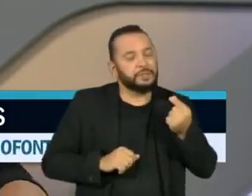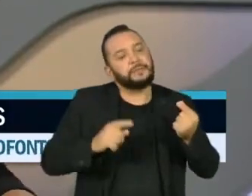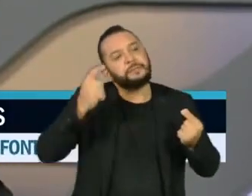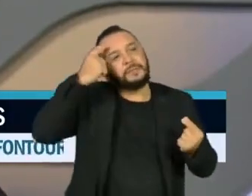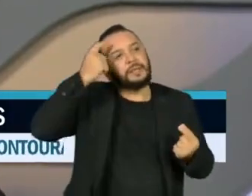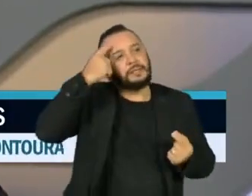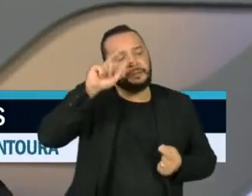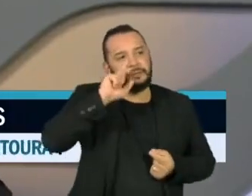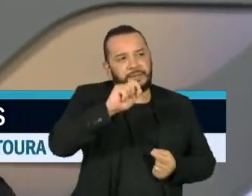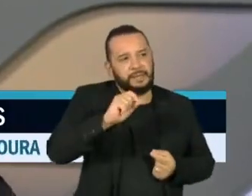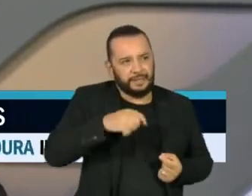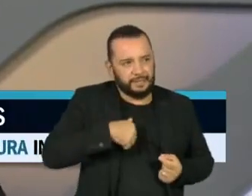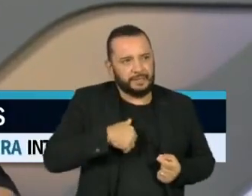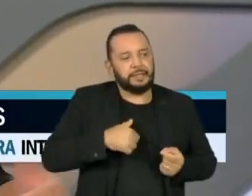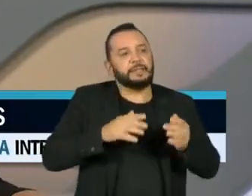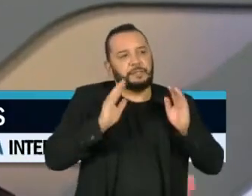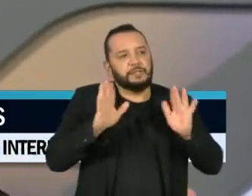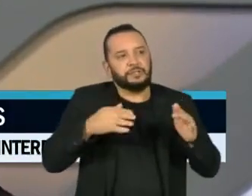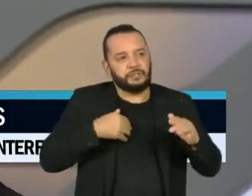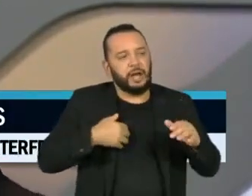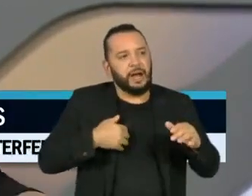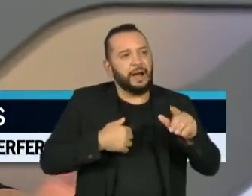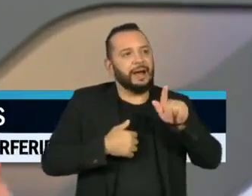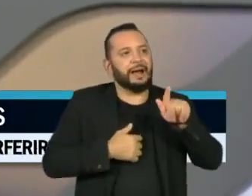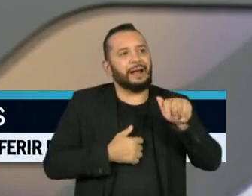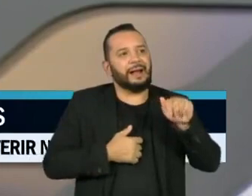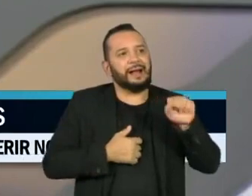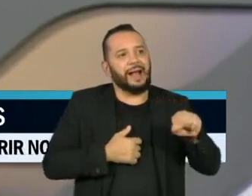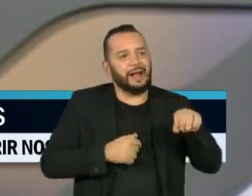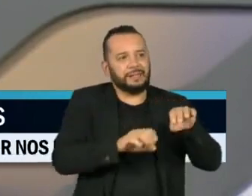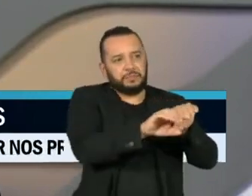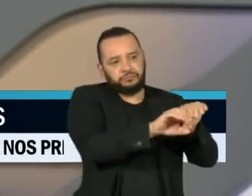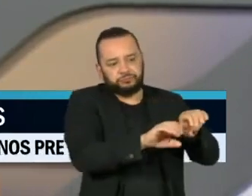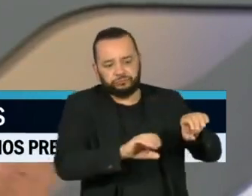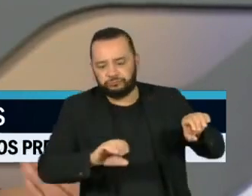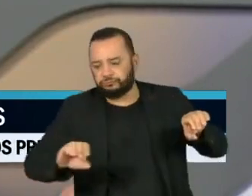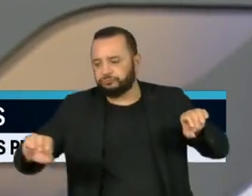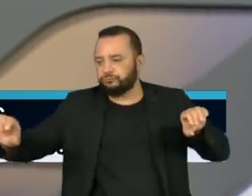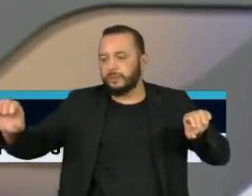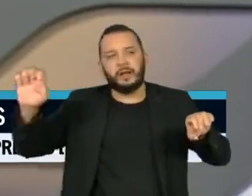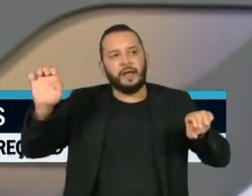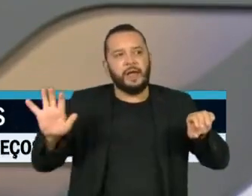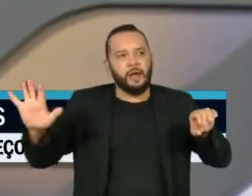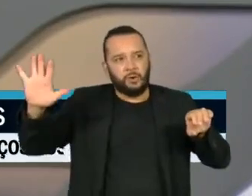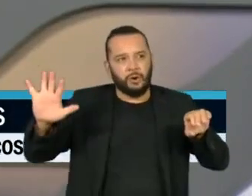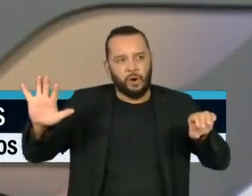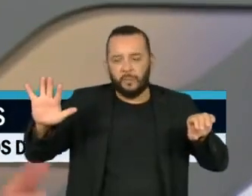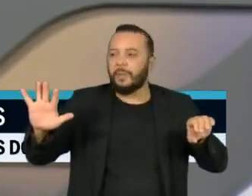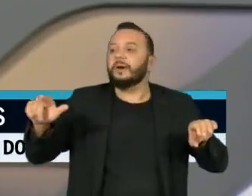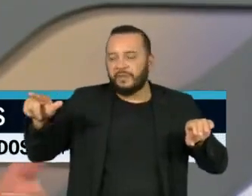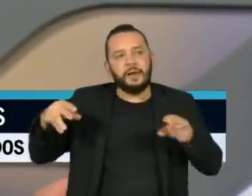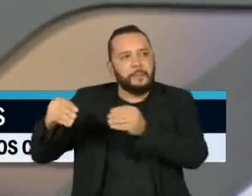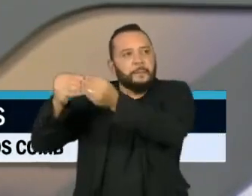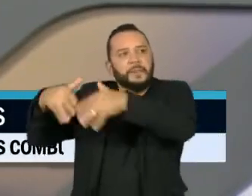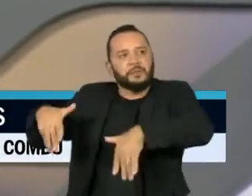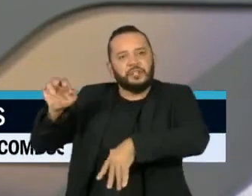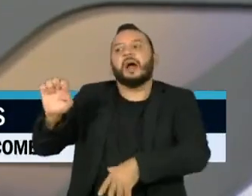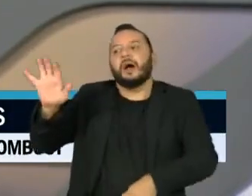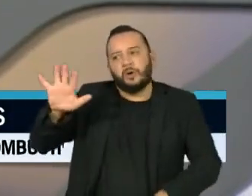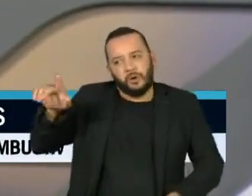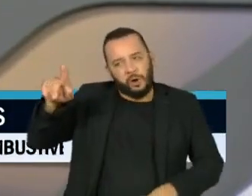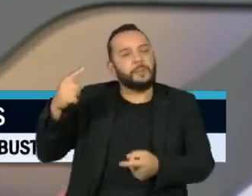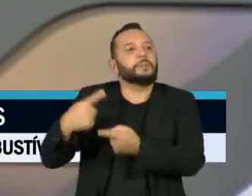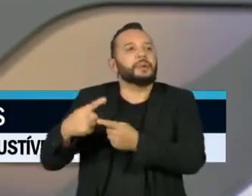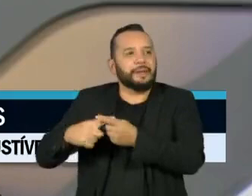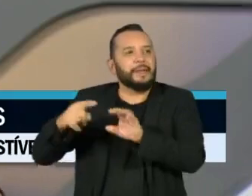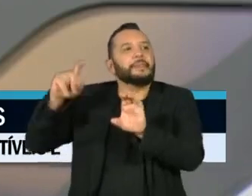fechar e ele deixar de fornecer para a Europa o impacto é maior para os europeus, que são dependentes do